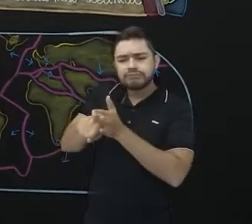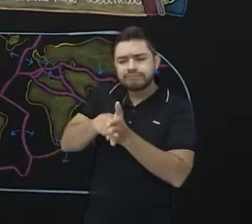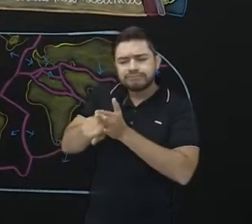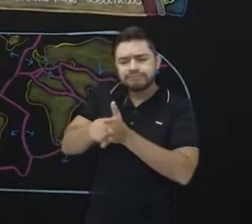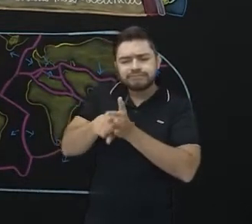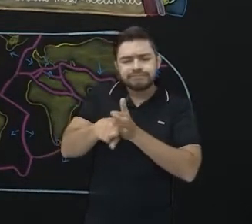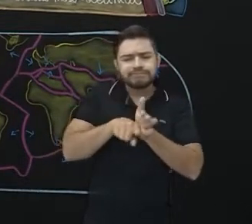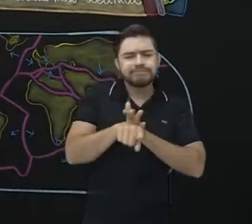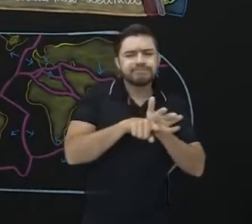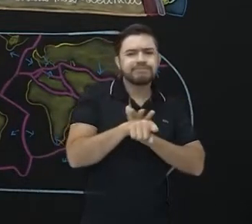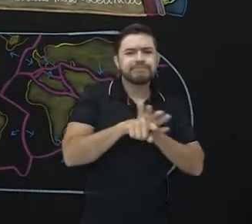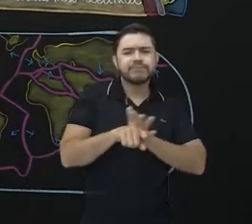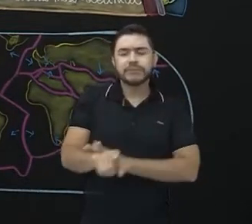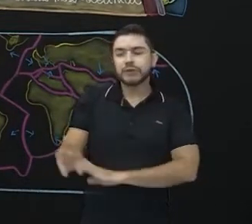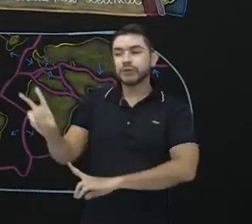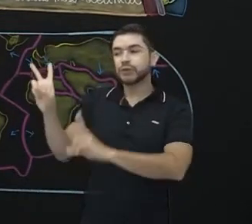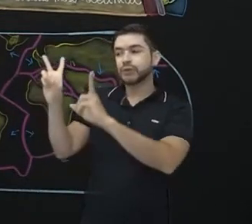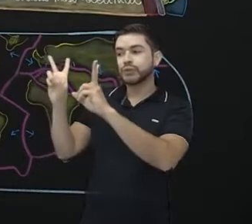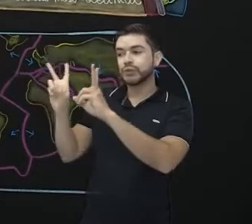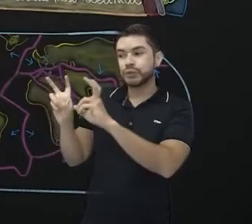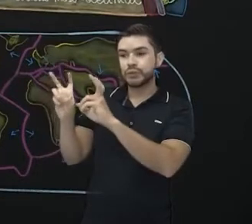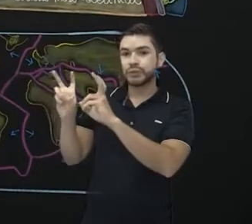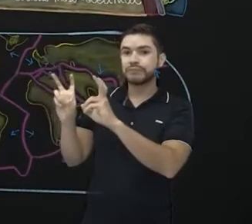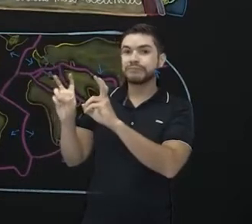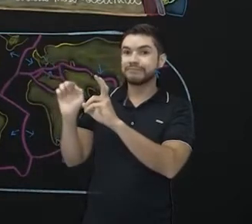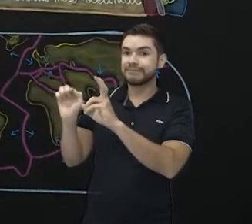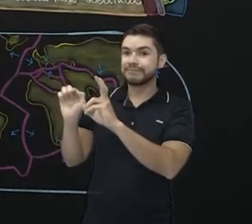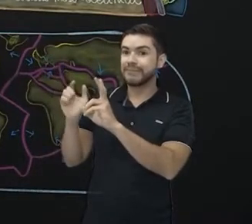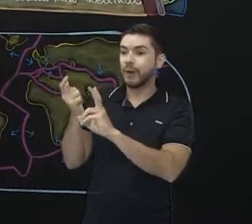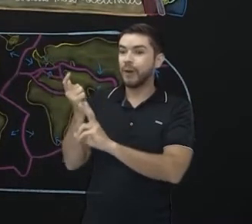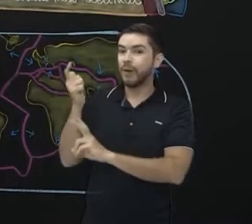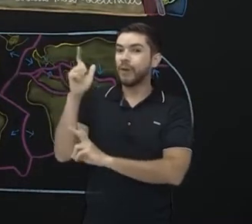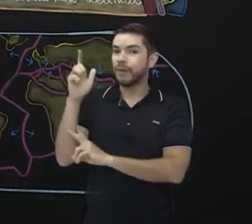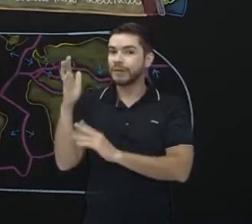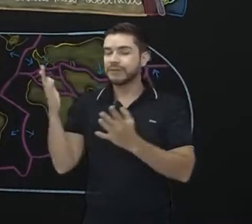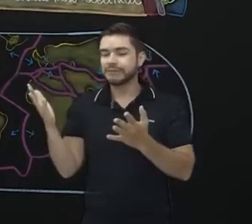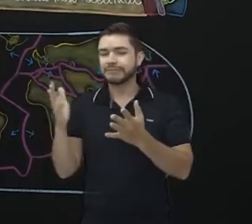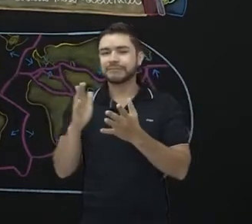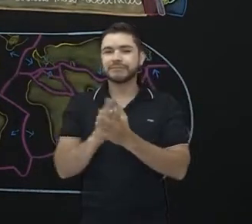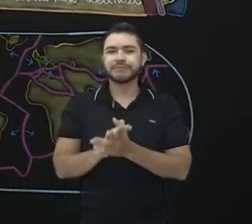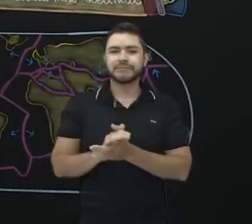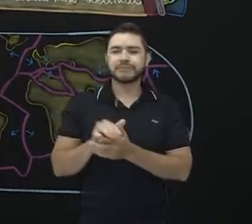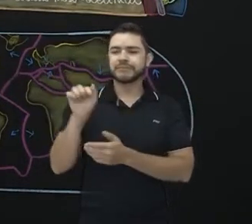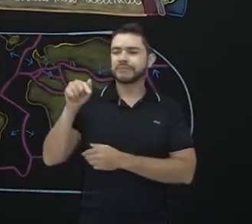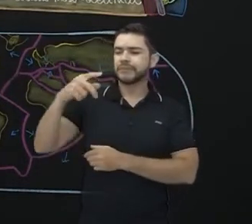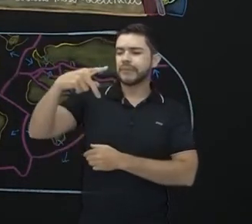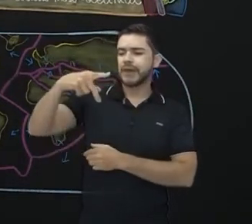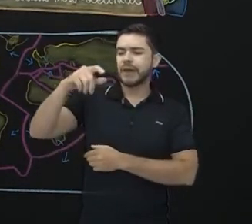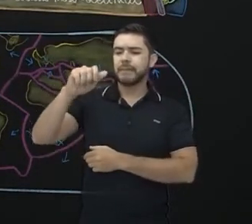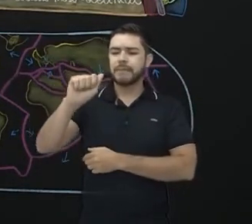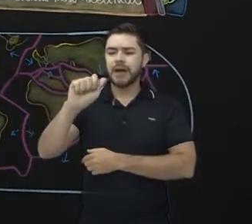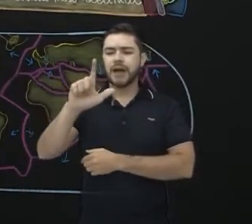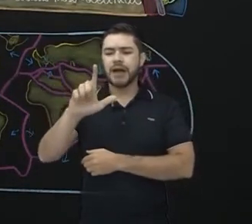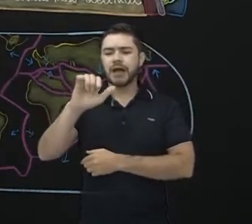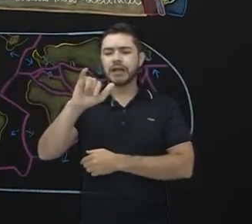de uma outra ciência. Olha lá a interdisciplinaridade chegando. Ele foi atrás da paleontologia.